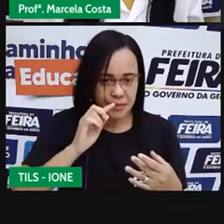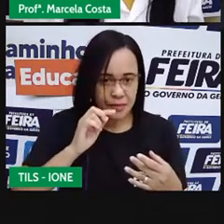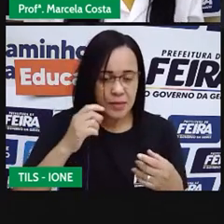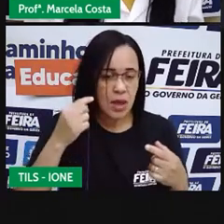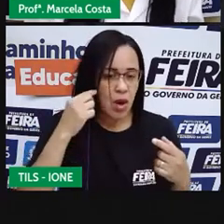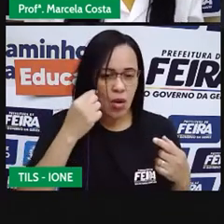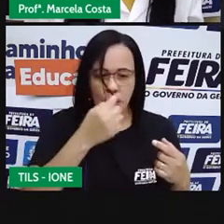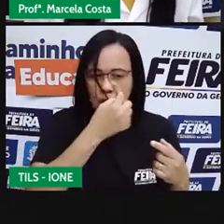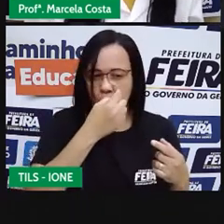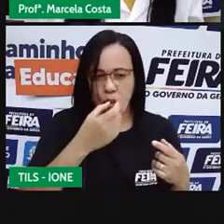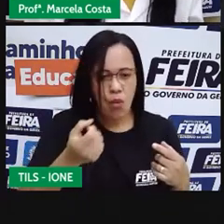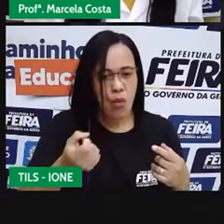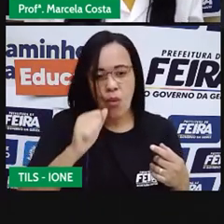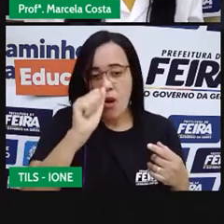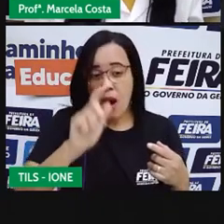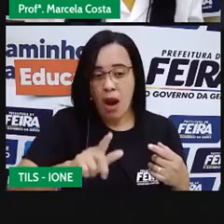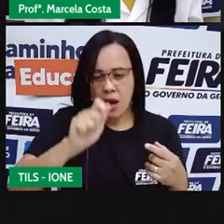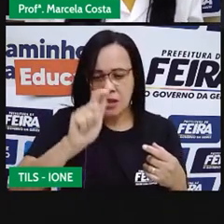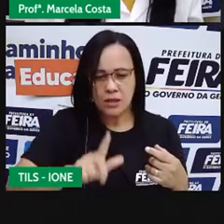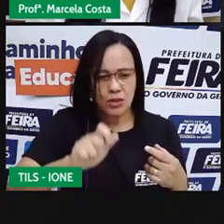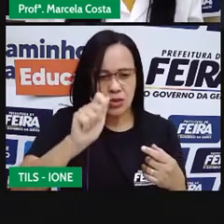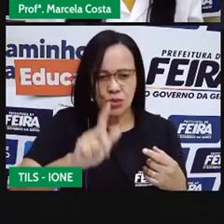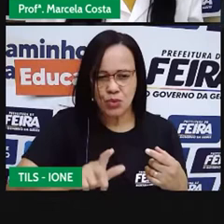olhos azuis. É isso?